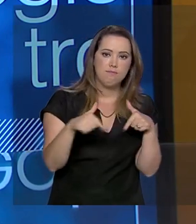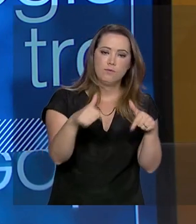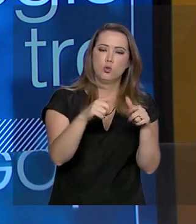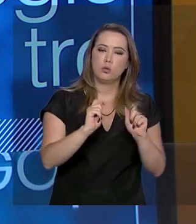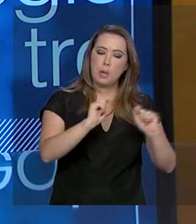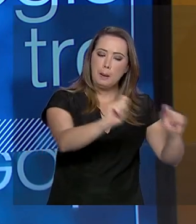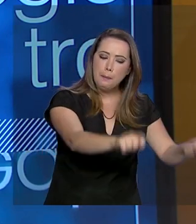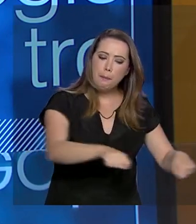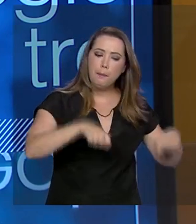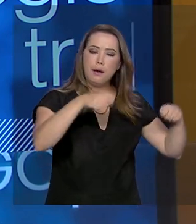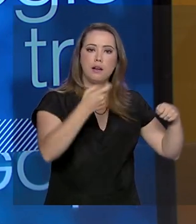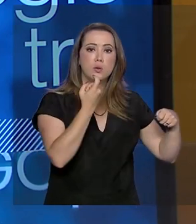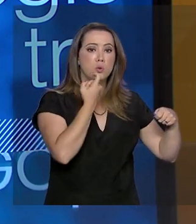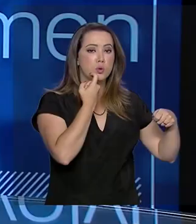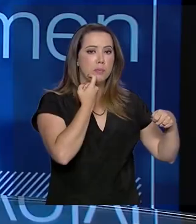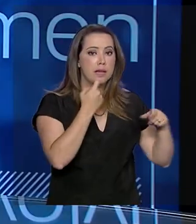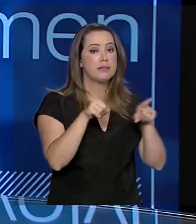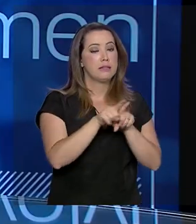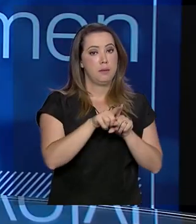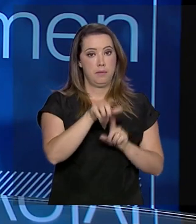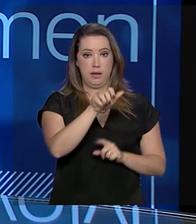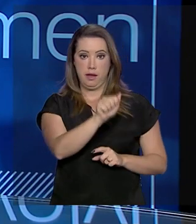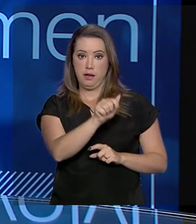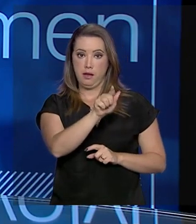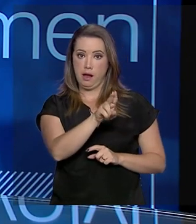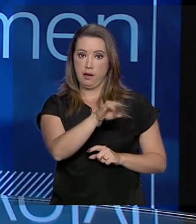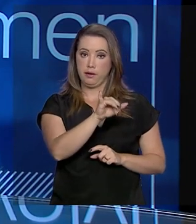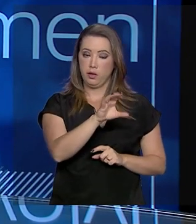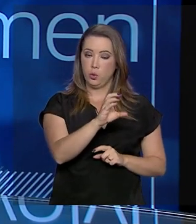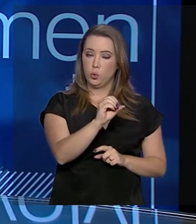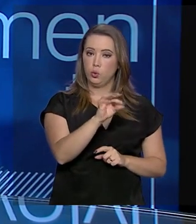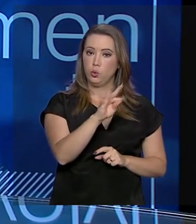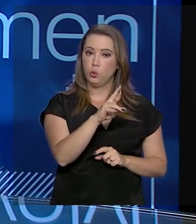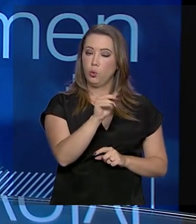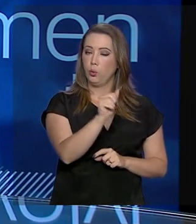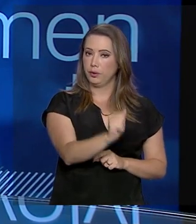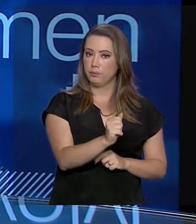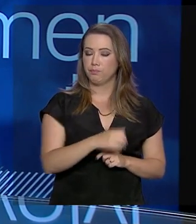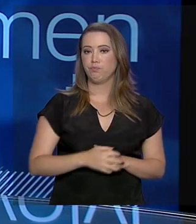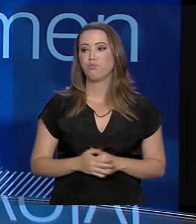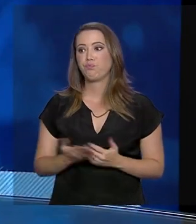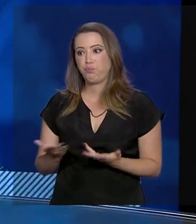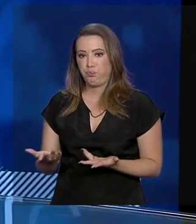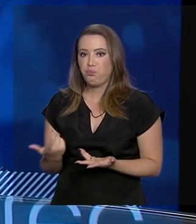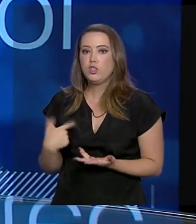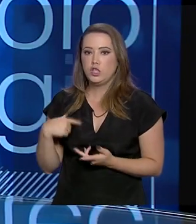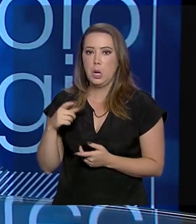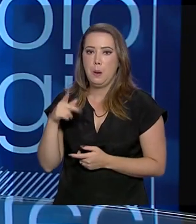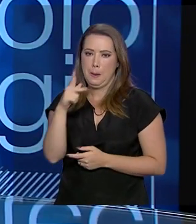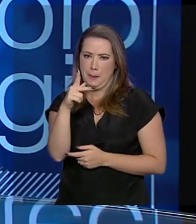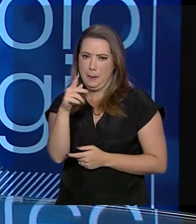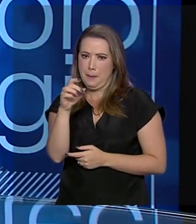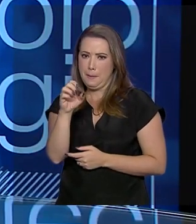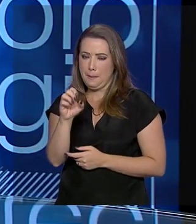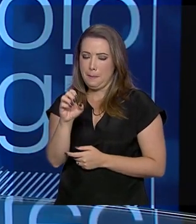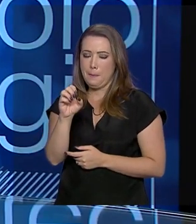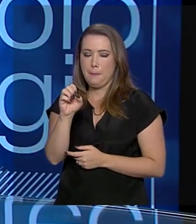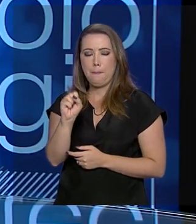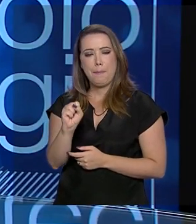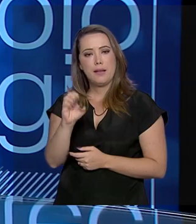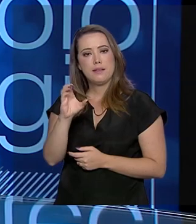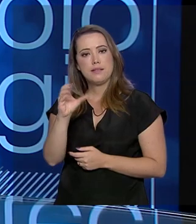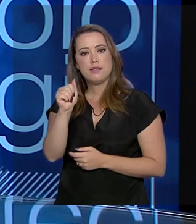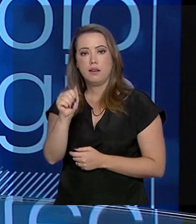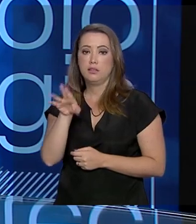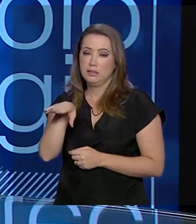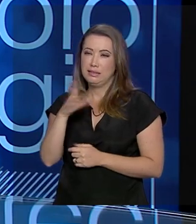pesca e agricultura? Olha, os dados da pesca estão um pouco defasados. Nós temos aí uma estatística, a última estatística que o Brasil